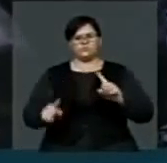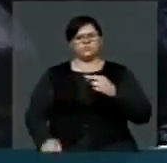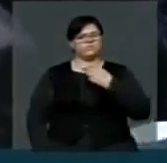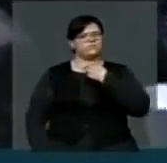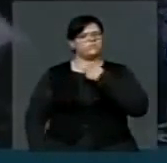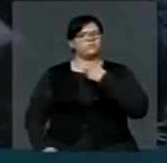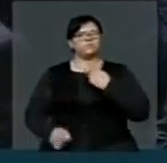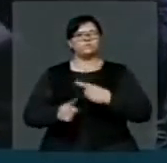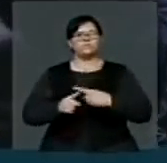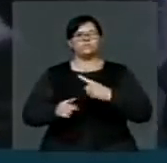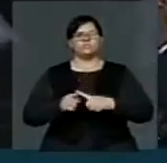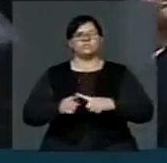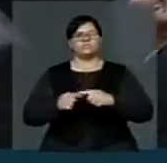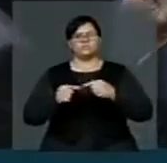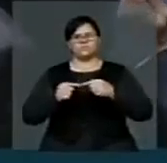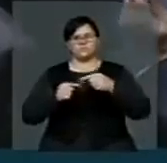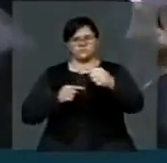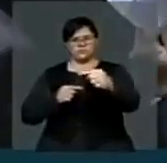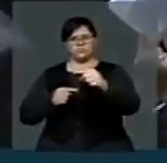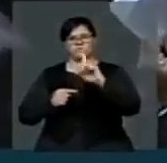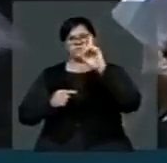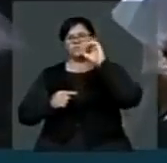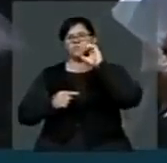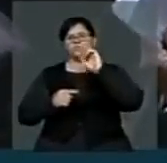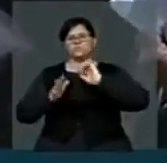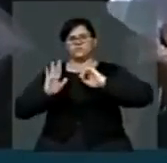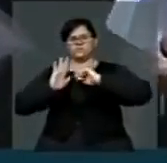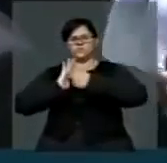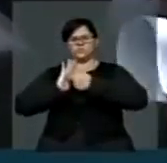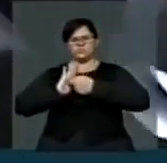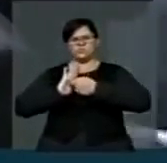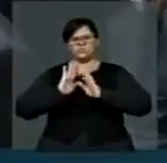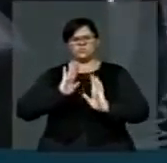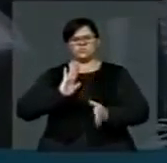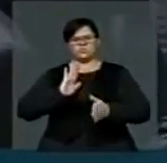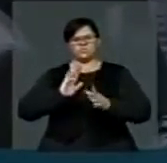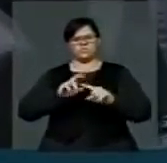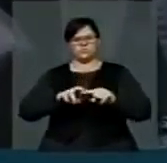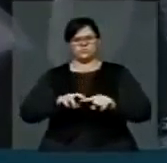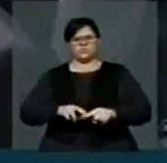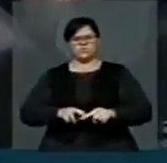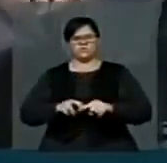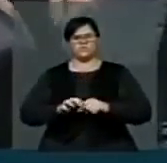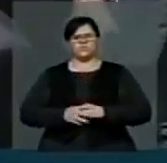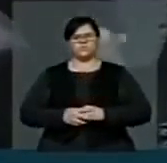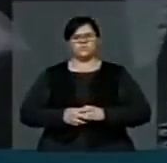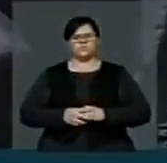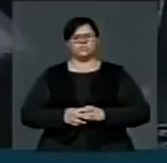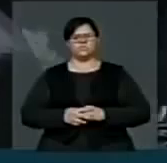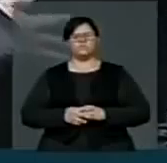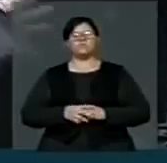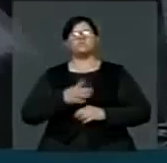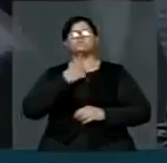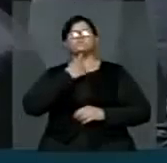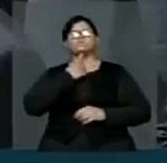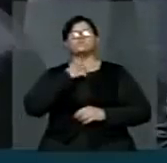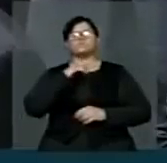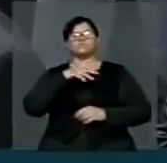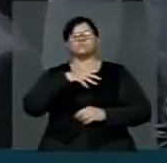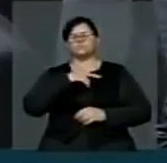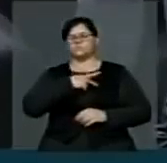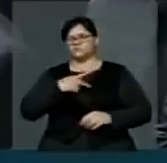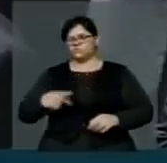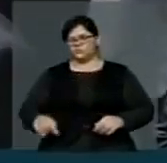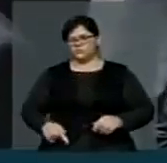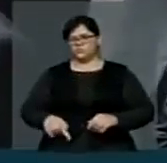nessa data a pauta estará trancada. De modo que esperamos que o presidente, como hoje